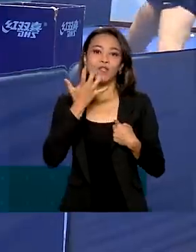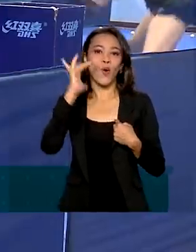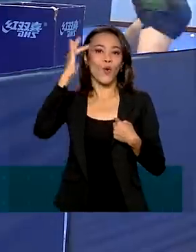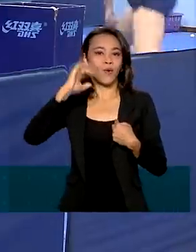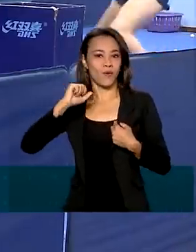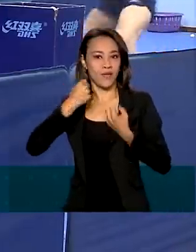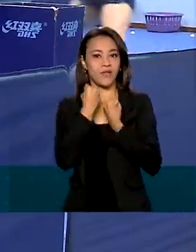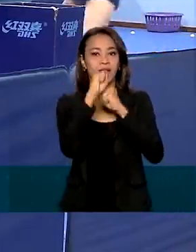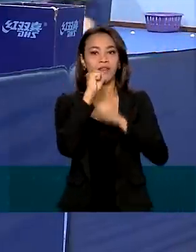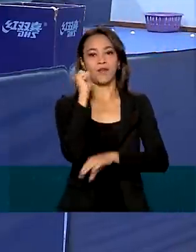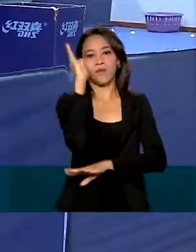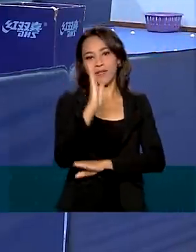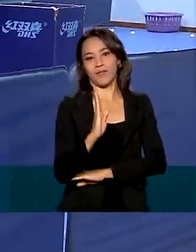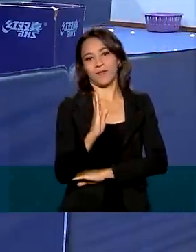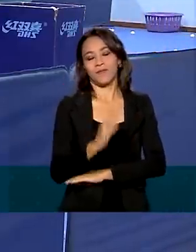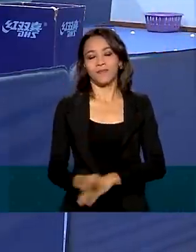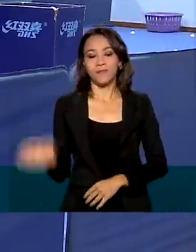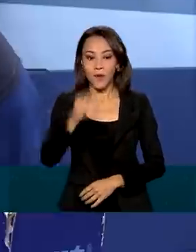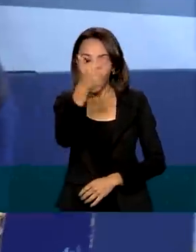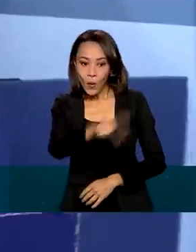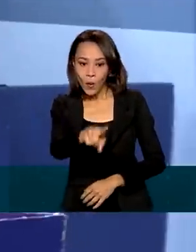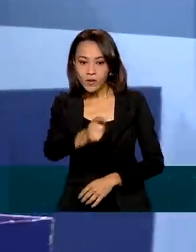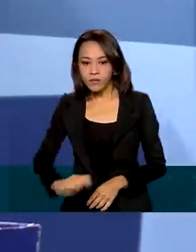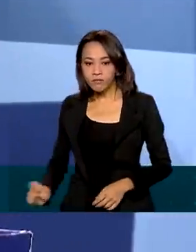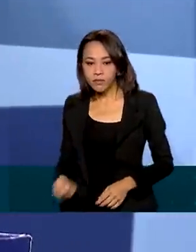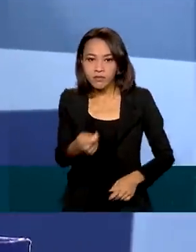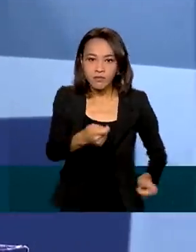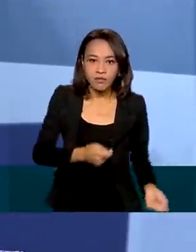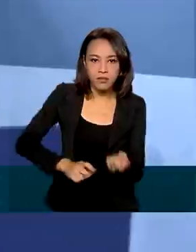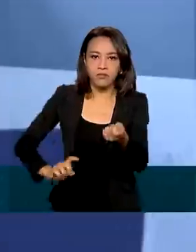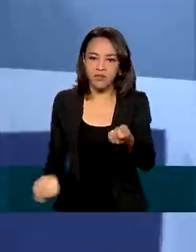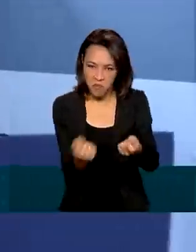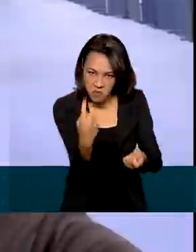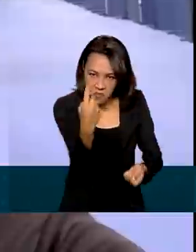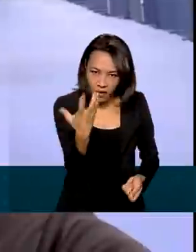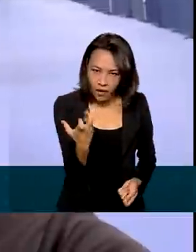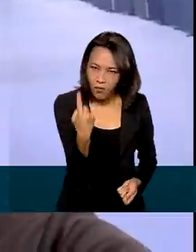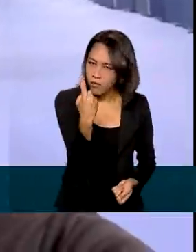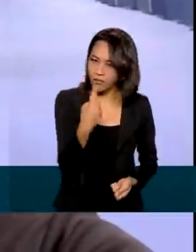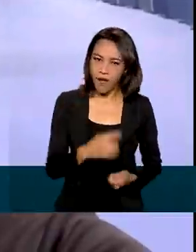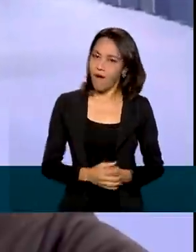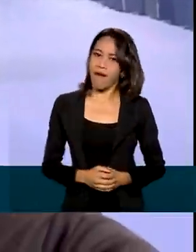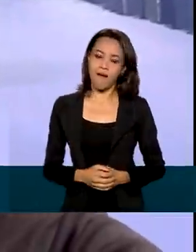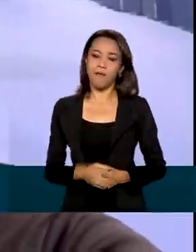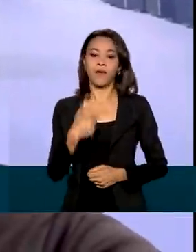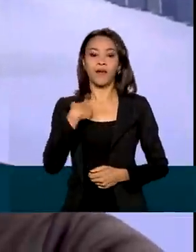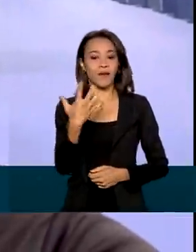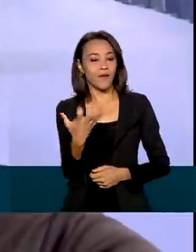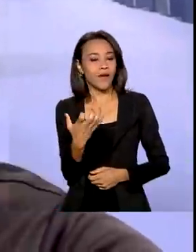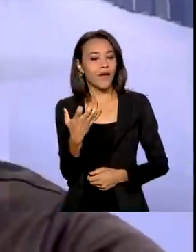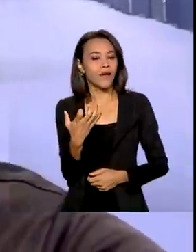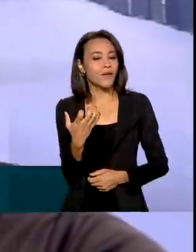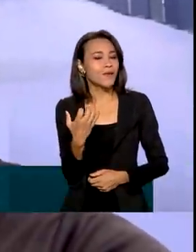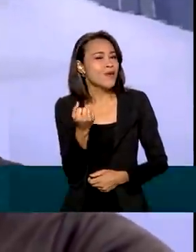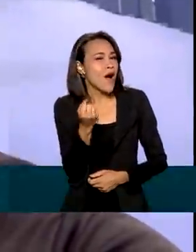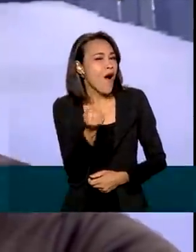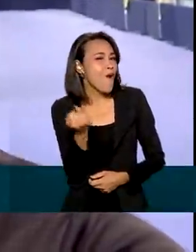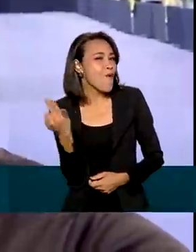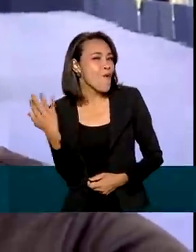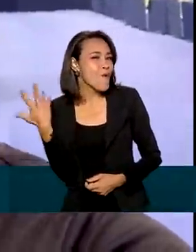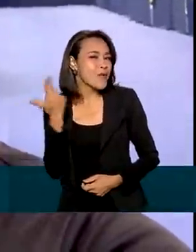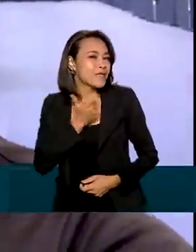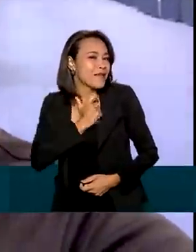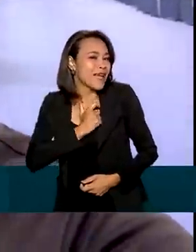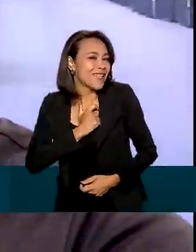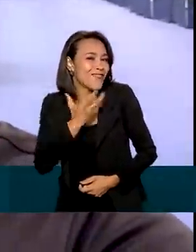Garra também não falta para a mesatenista Jennifer, que não quer só uma medalha não. Eu espero voltar com pelo menos uma medalhinha, mas vou tentar